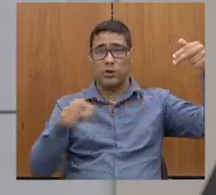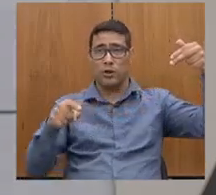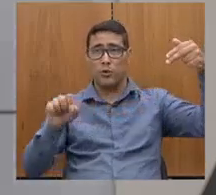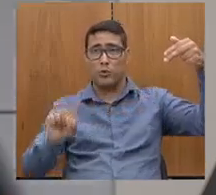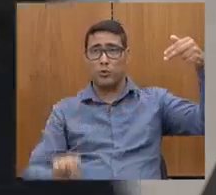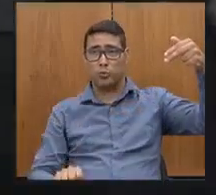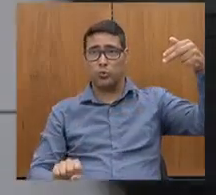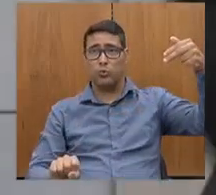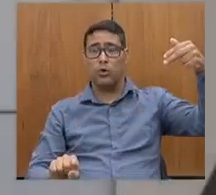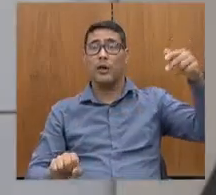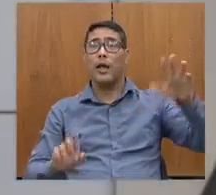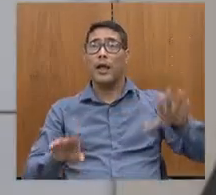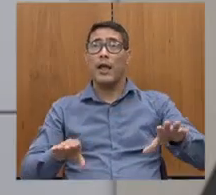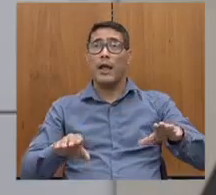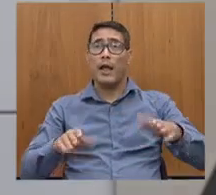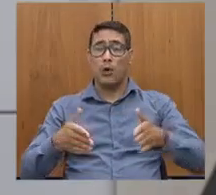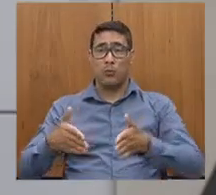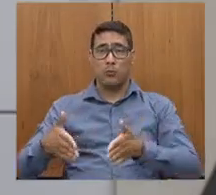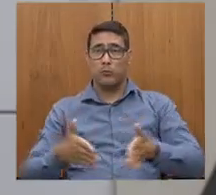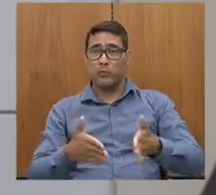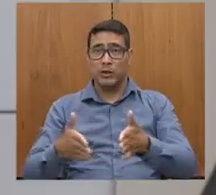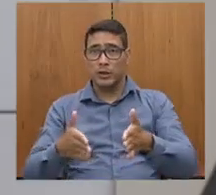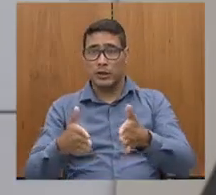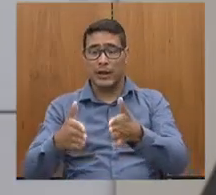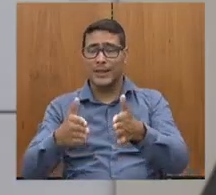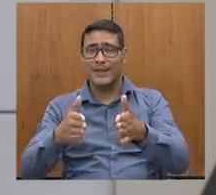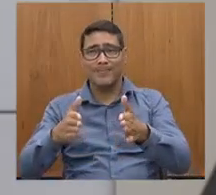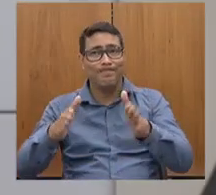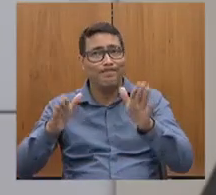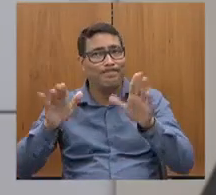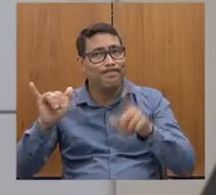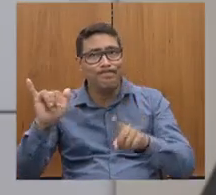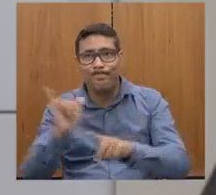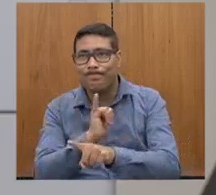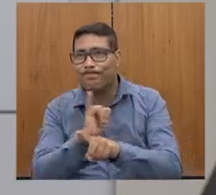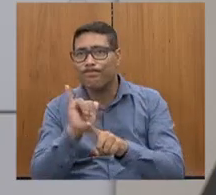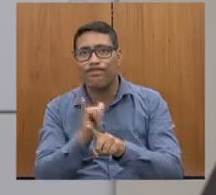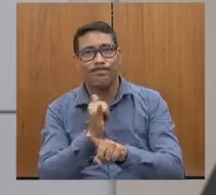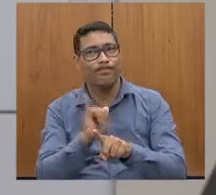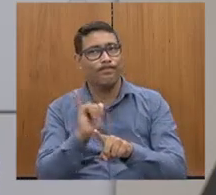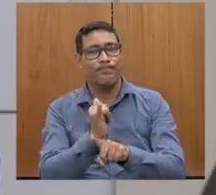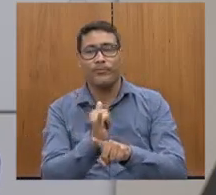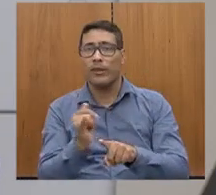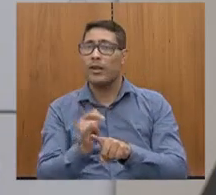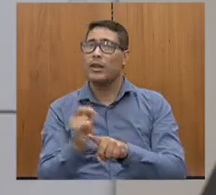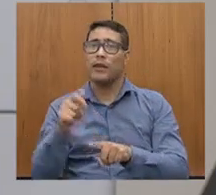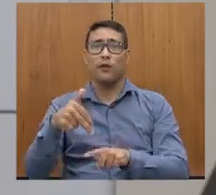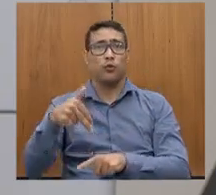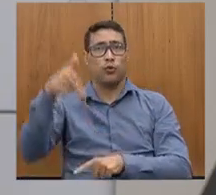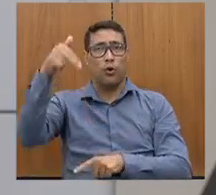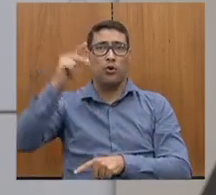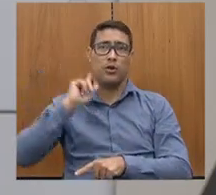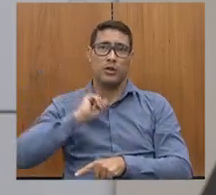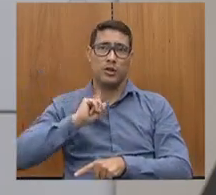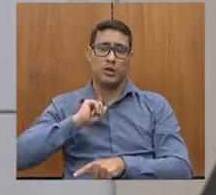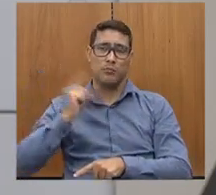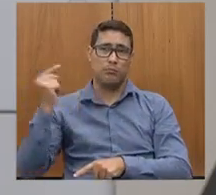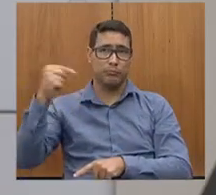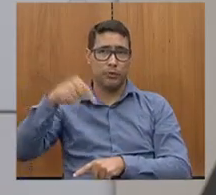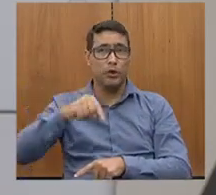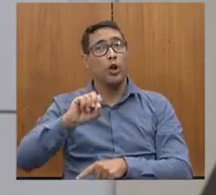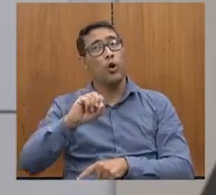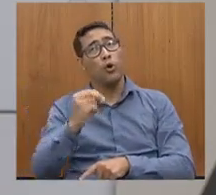estrada super estratégica, cidade que quem vem do norte de Minas, passei por Montes Claros, que às vezes vem até do Nordeste, da Bahia,